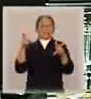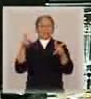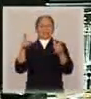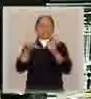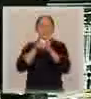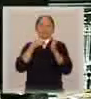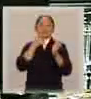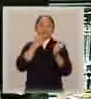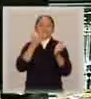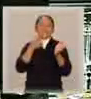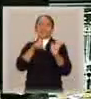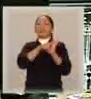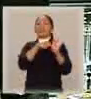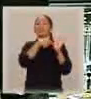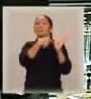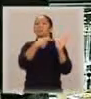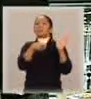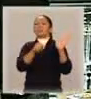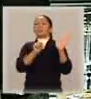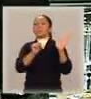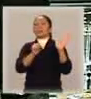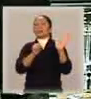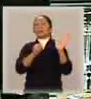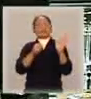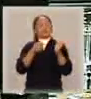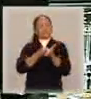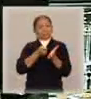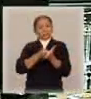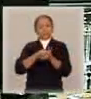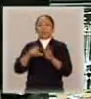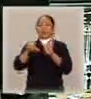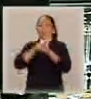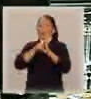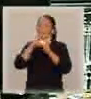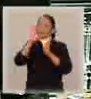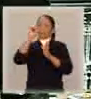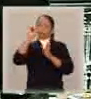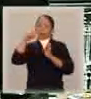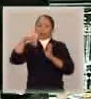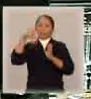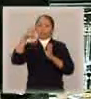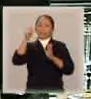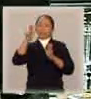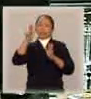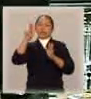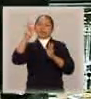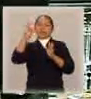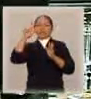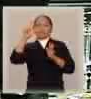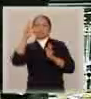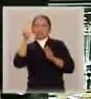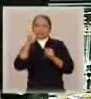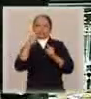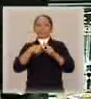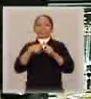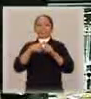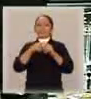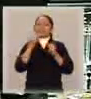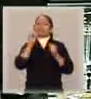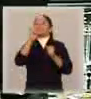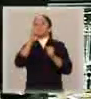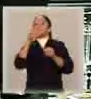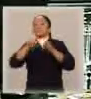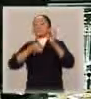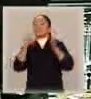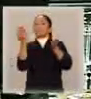indispensável, né? Não é. Eu acho que a guarda compartilhada acaba sendo um instrumento, porque eles temem, sabe o quê? Processos judiciais para definir